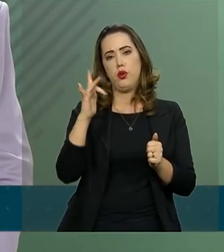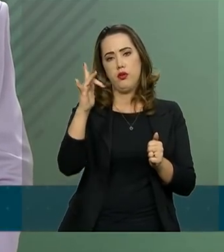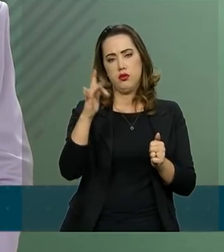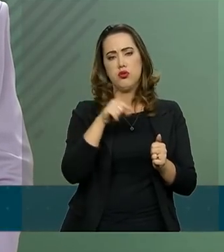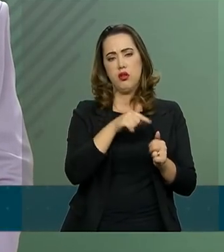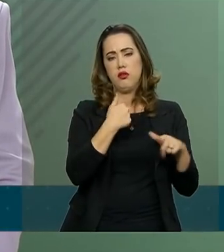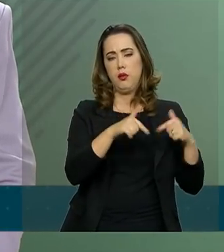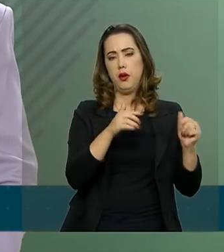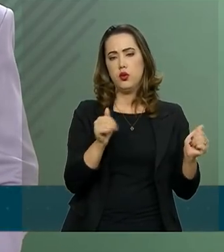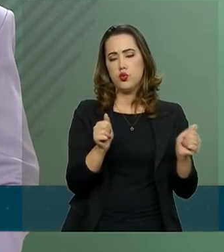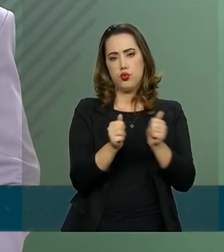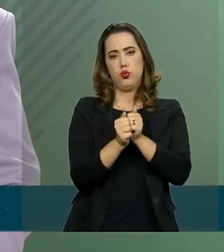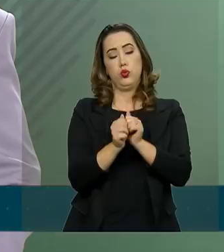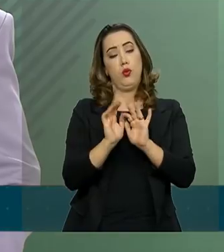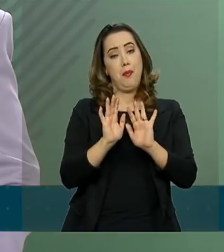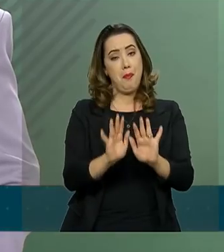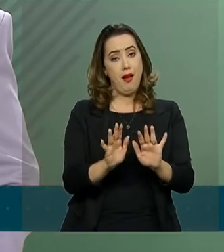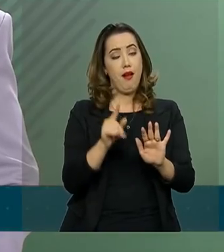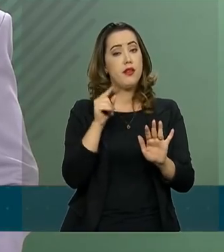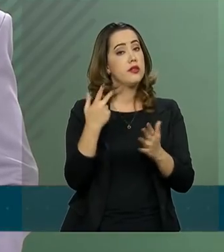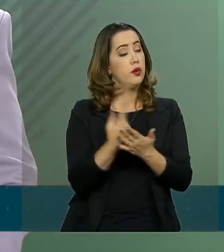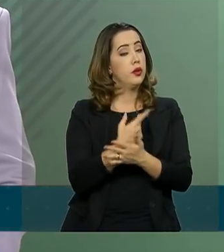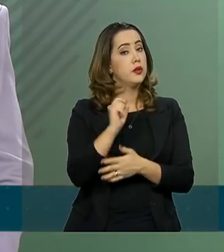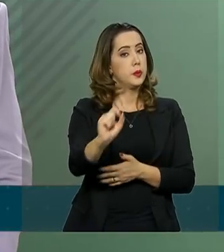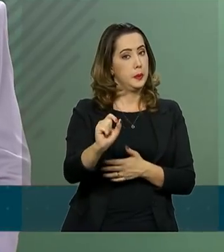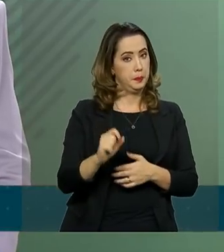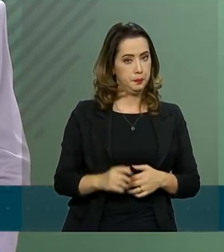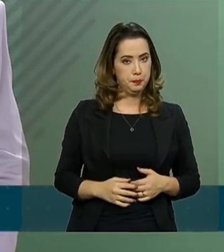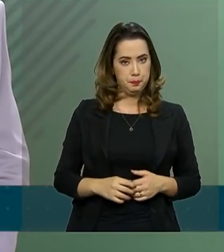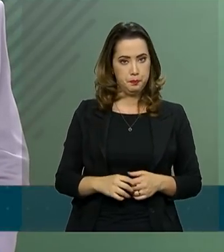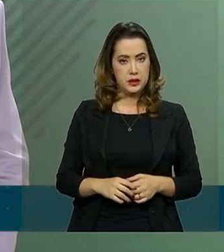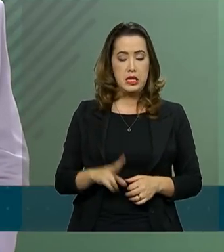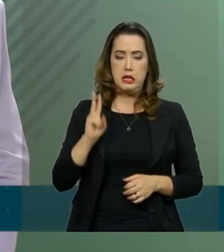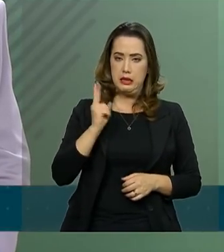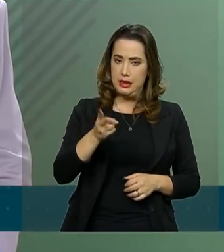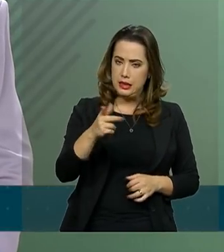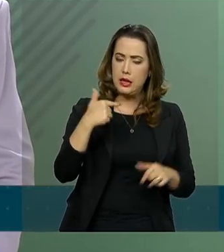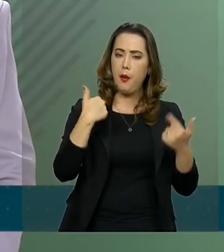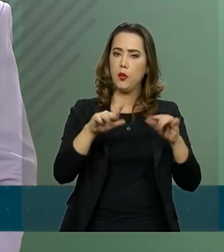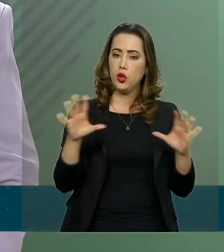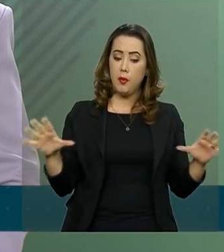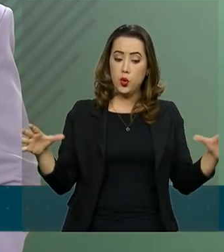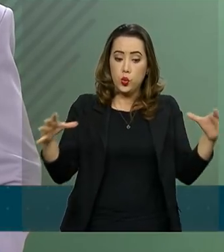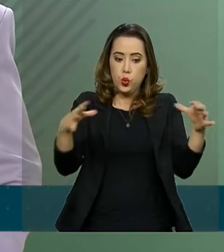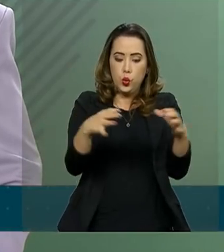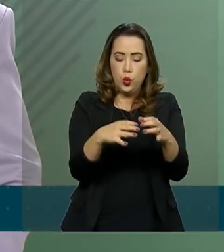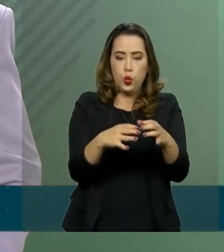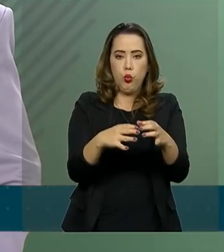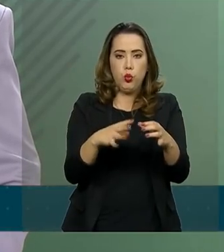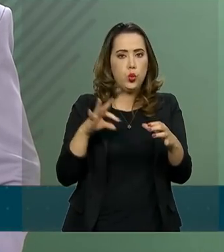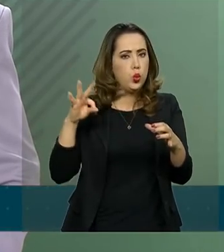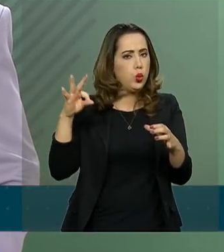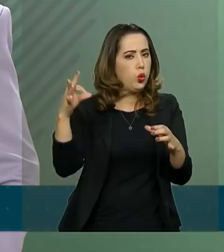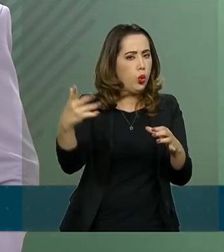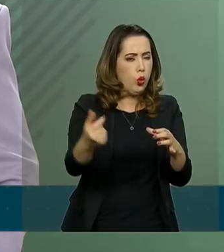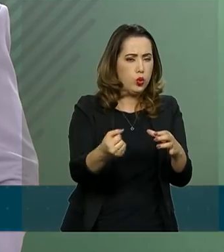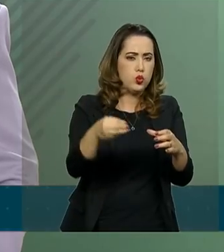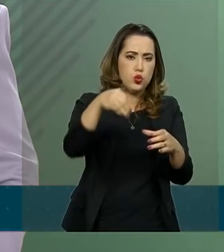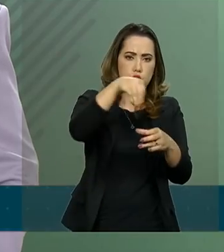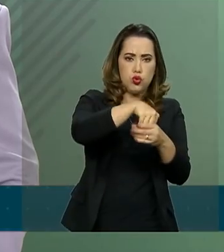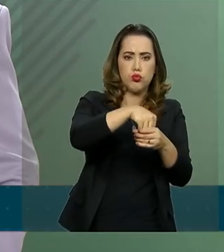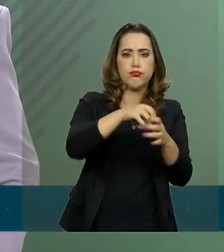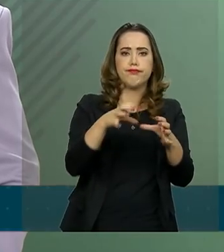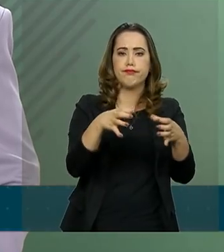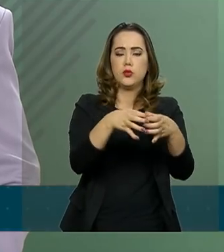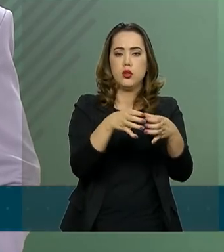Nix Lorenzoni. De fato, o que ocorrerá é sempre um trabalho de equipe, no sentido de permitir